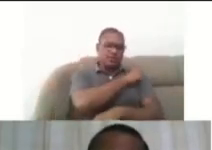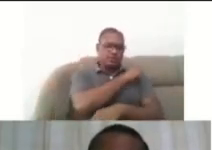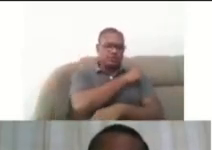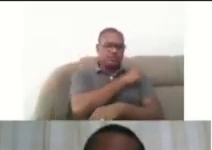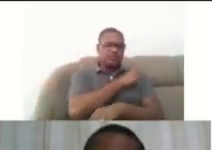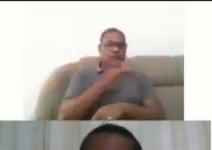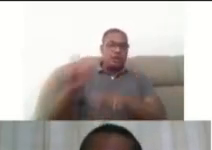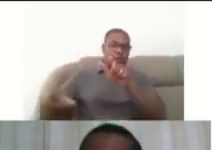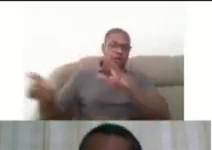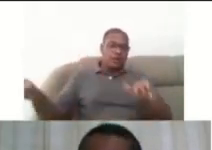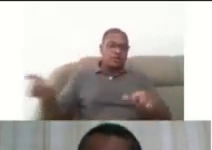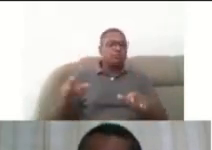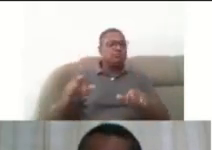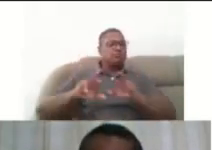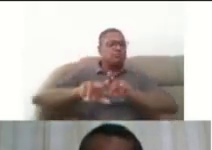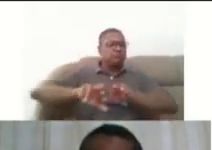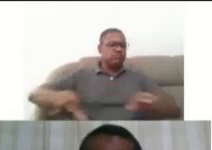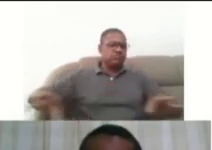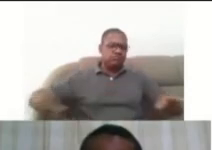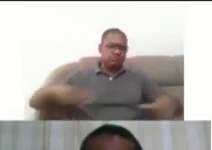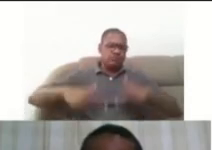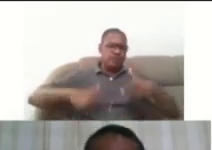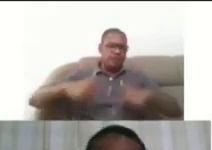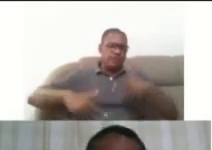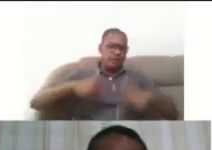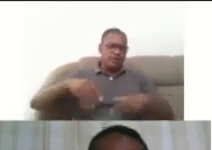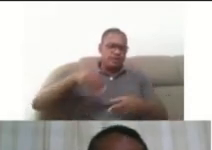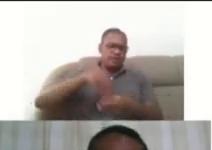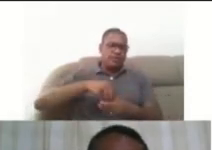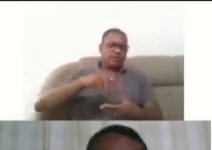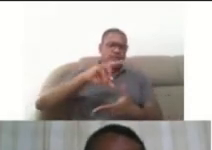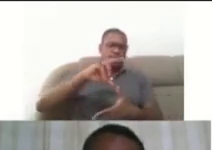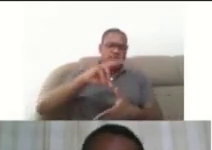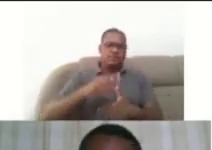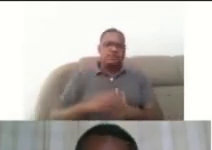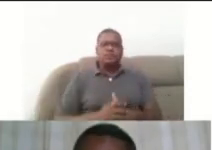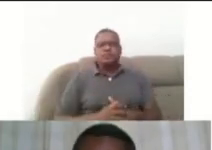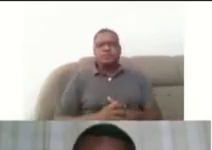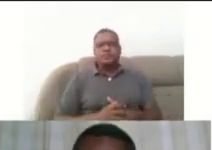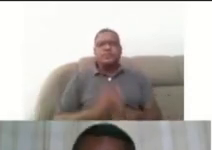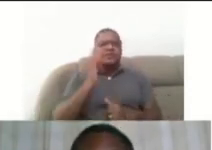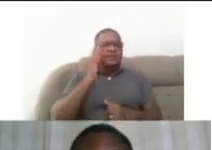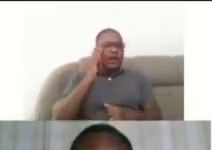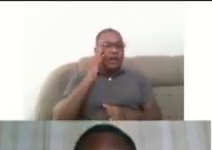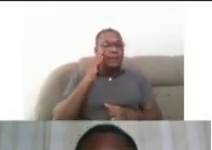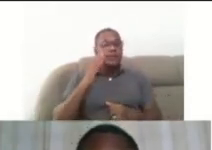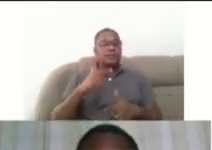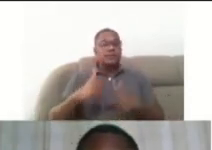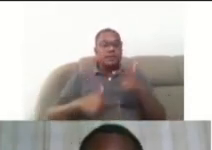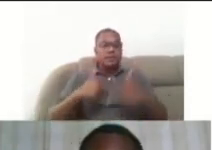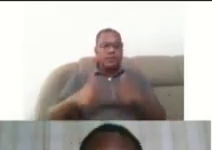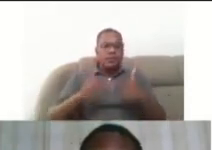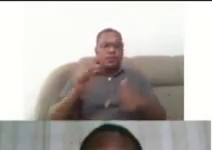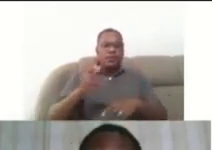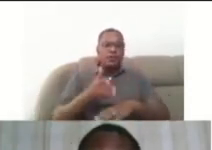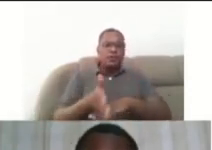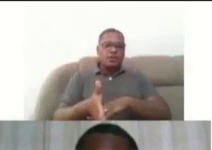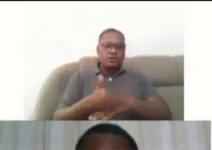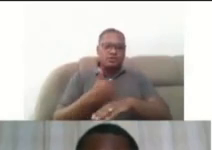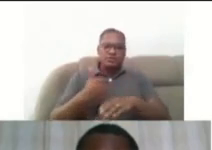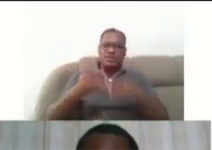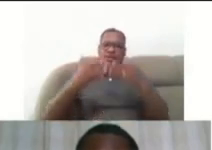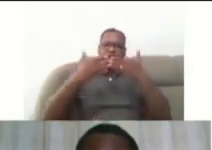atividades na Universidade de Cabral do A.E. Estamos falando aqui de atividade, perdão, de acessibilidade em seu sentido